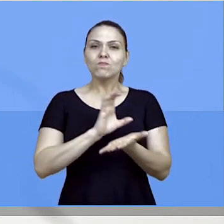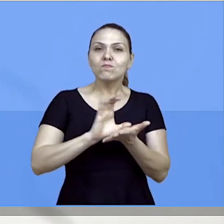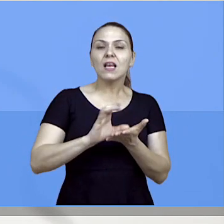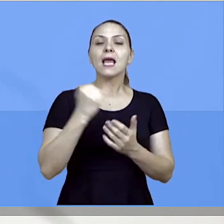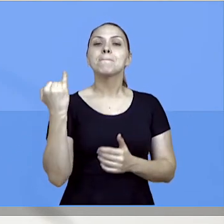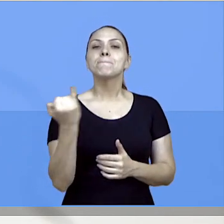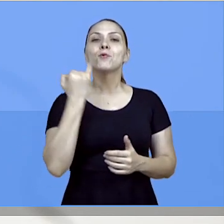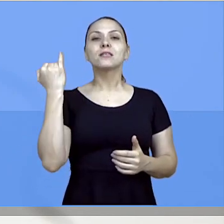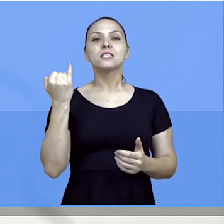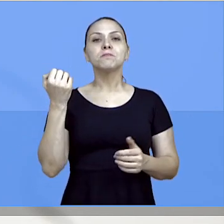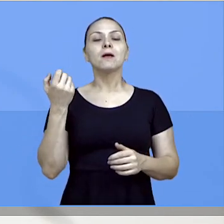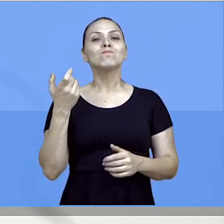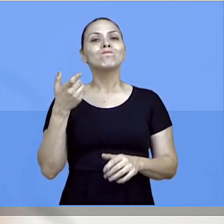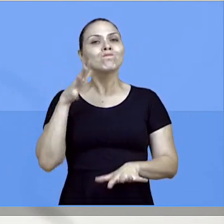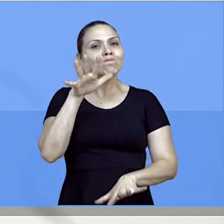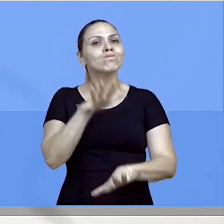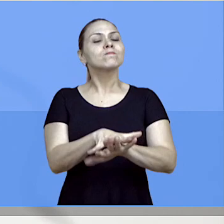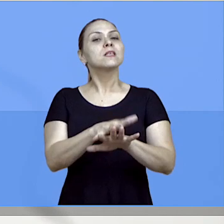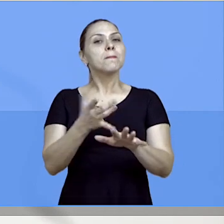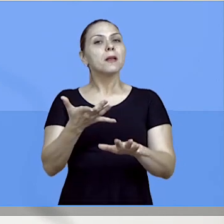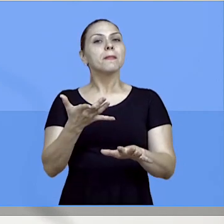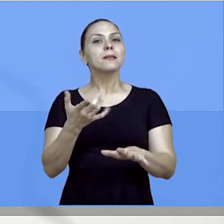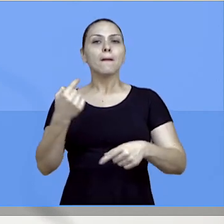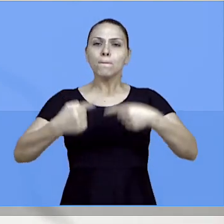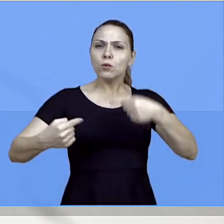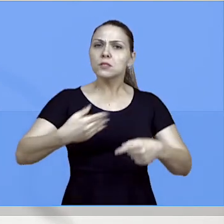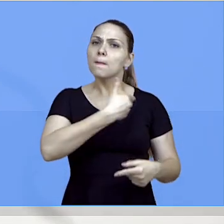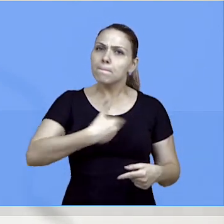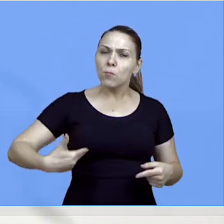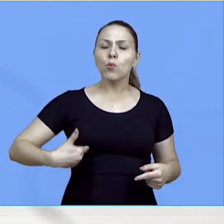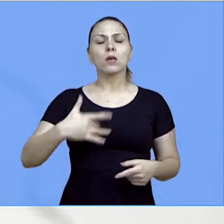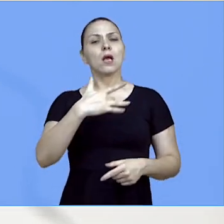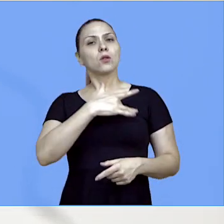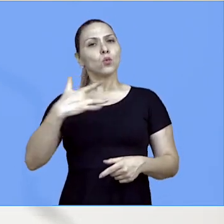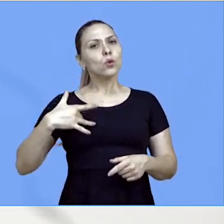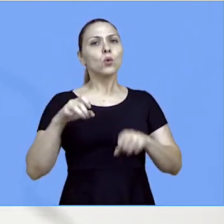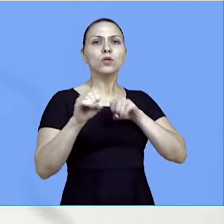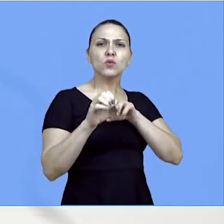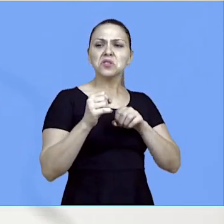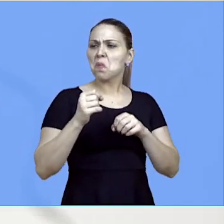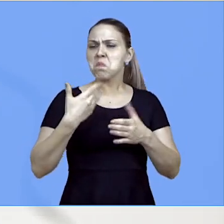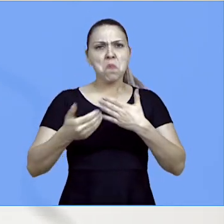implementar as políticas públicas, seja de imobiliagem urbana, de educação, saúde, qualquer outro setor.